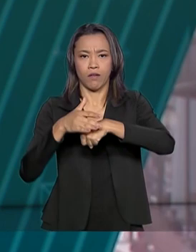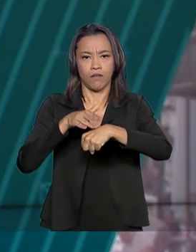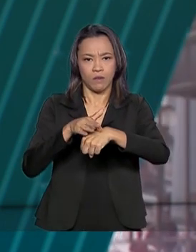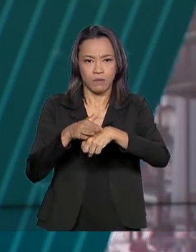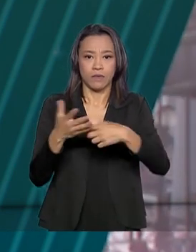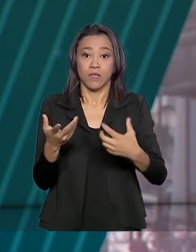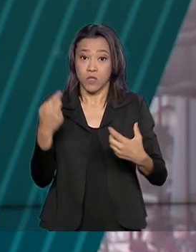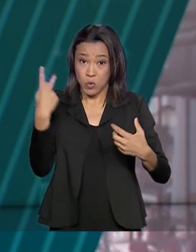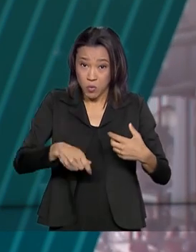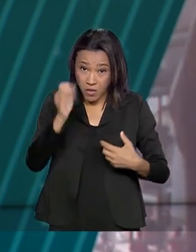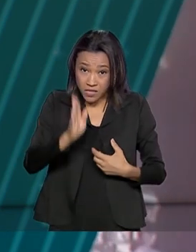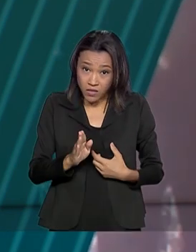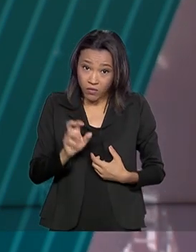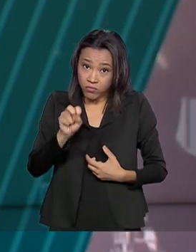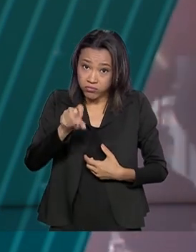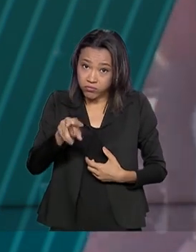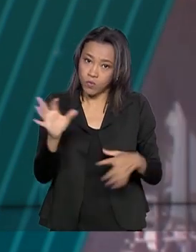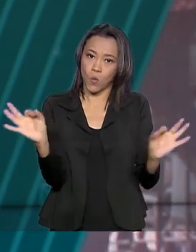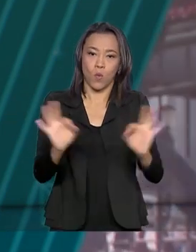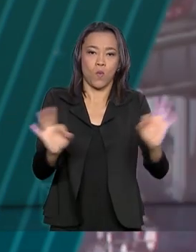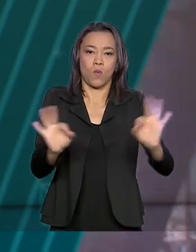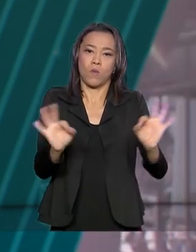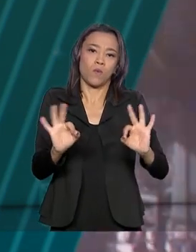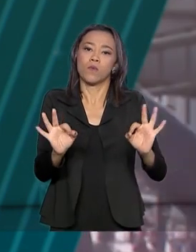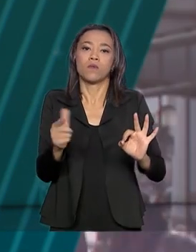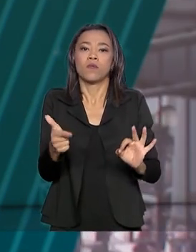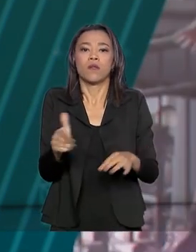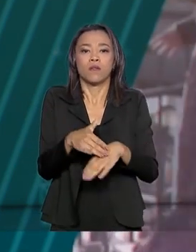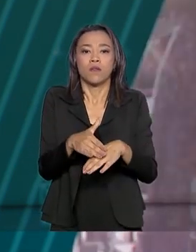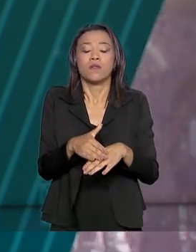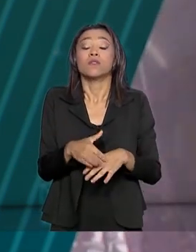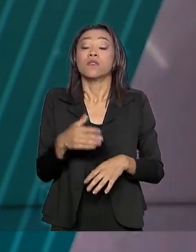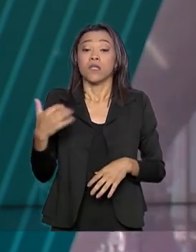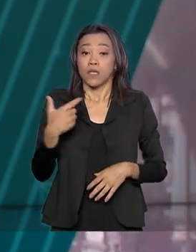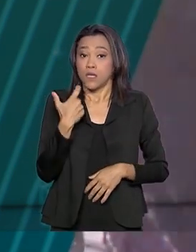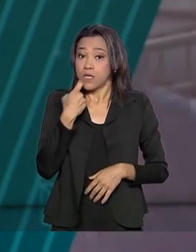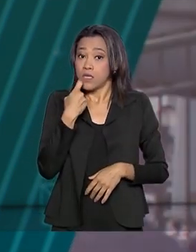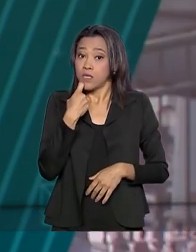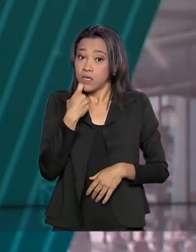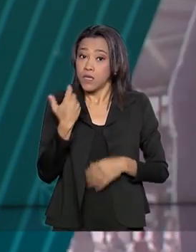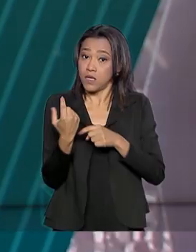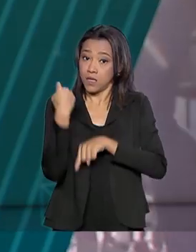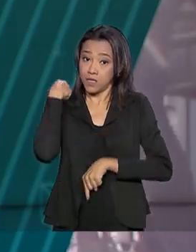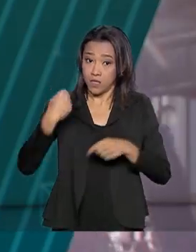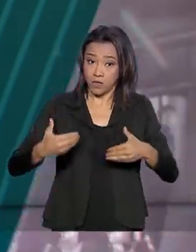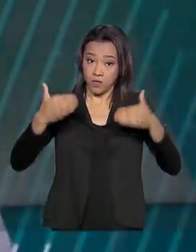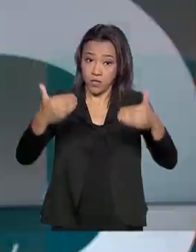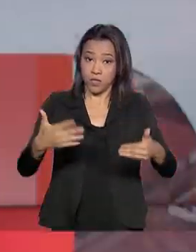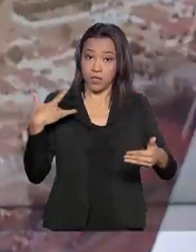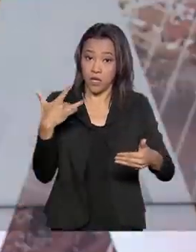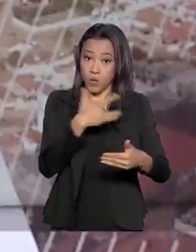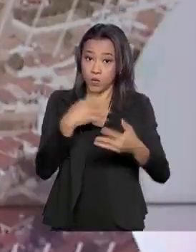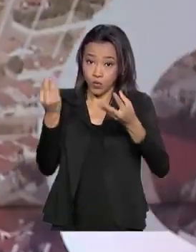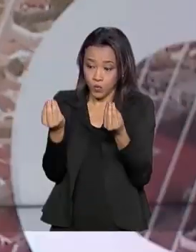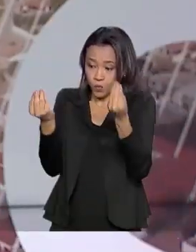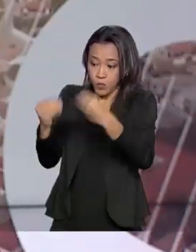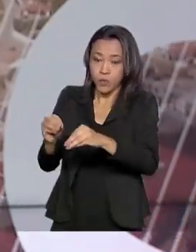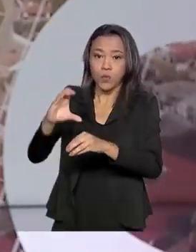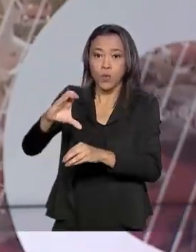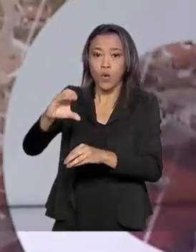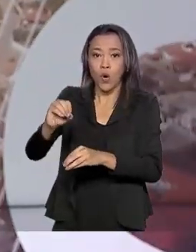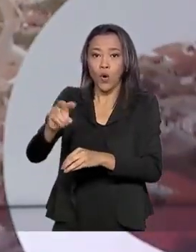registra casos da doença. Nesta terça-feira, o Ministério da Saúde atualizou os números do Covid-19 no Brasil.